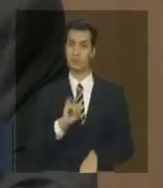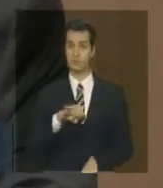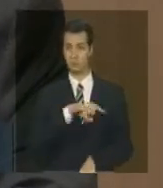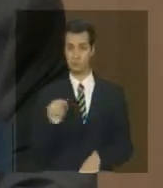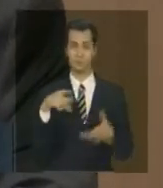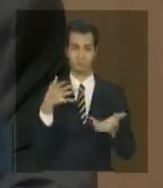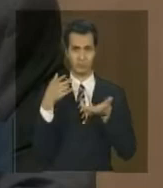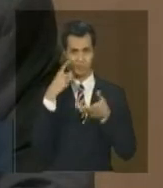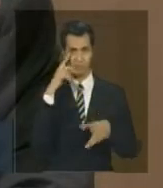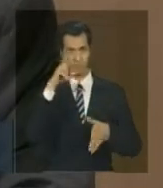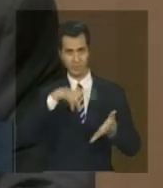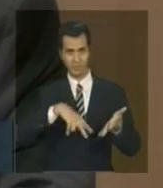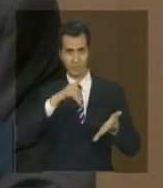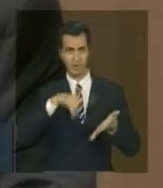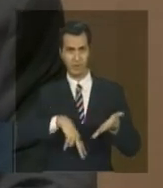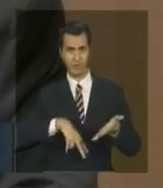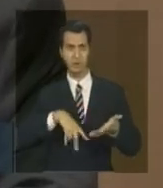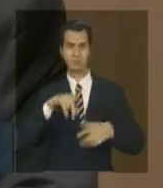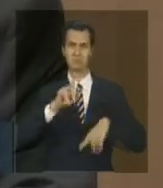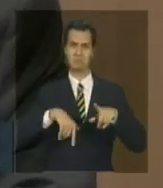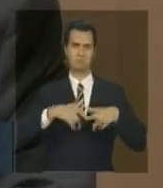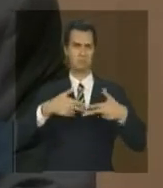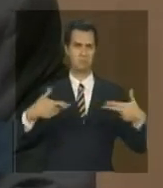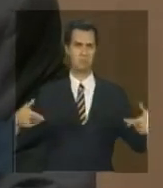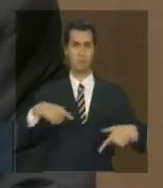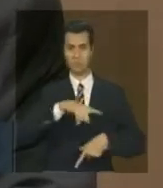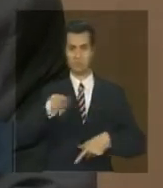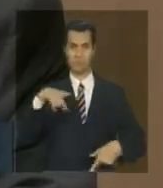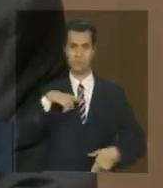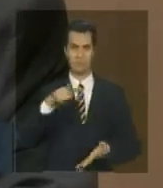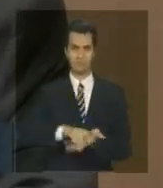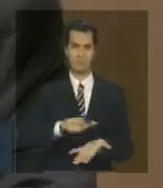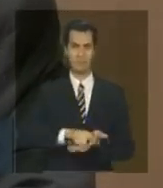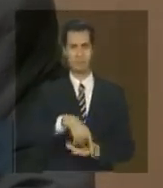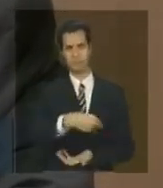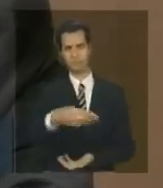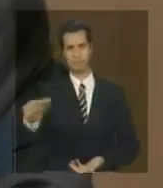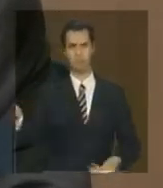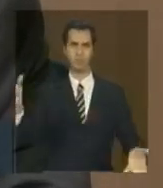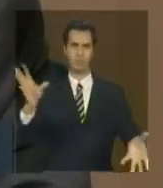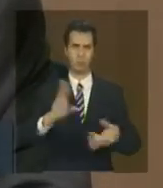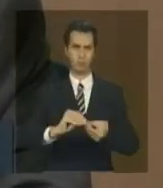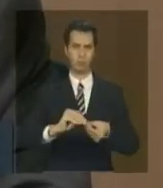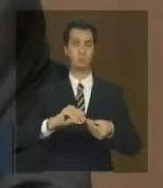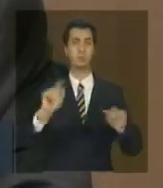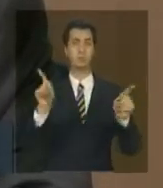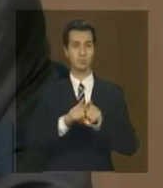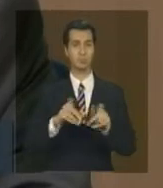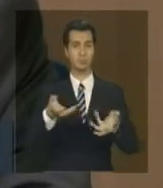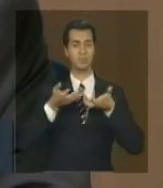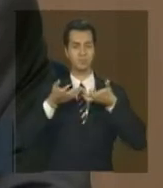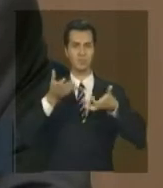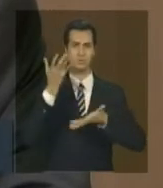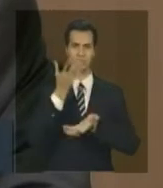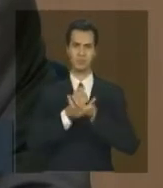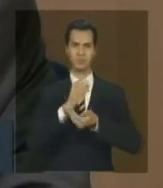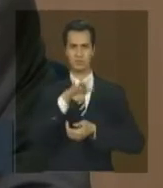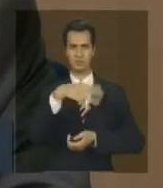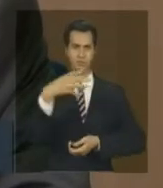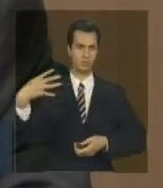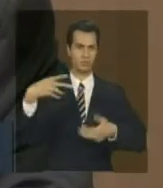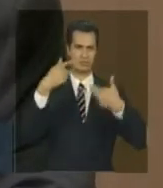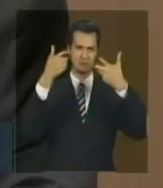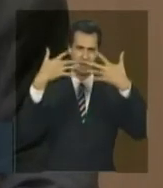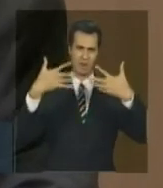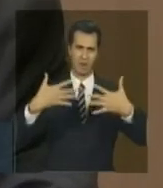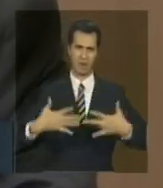consultar não só esse material que vocês receberam que é um resumo mas os dados bem detalhados estarão todos